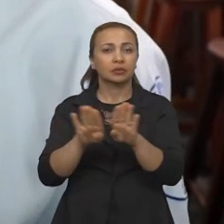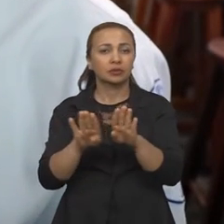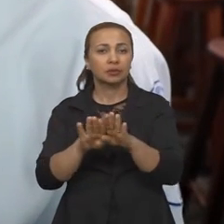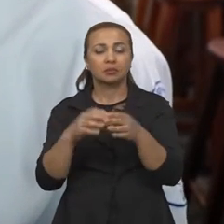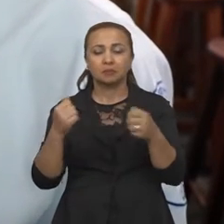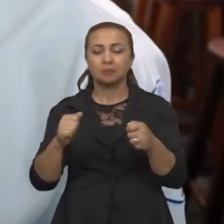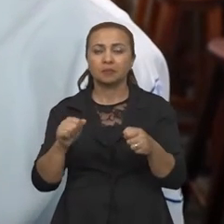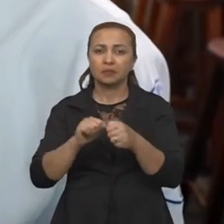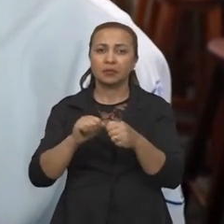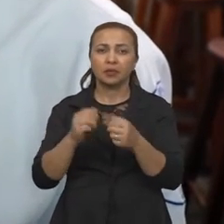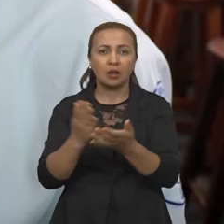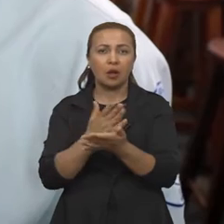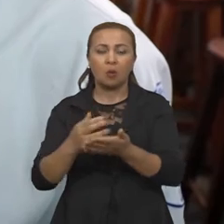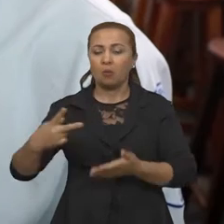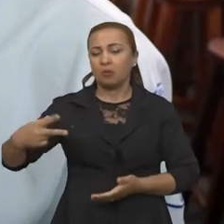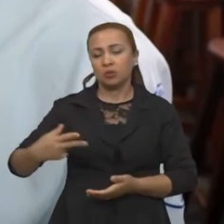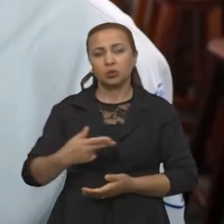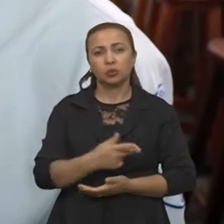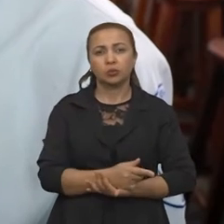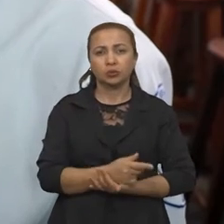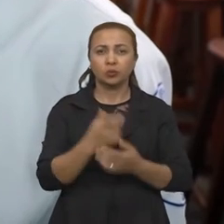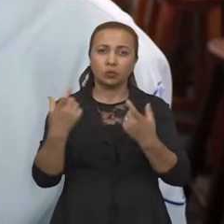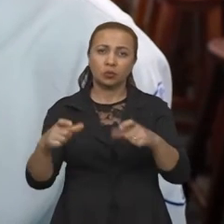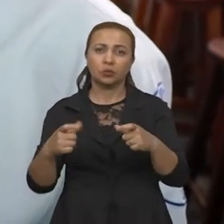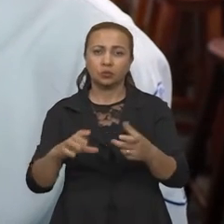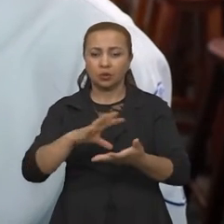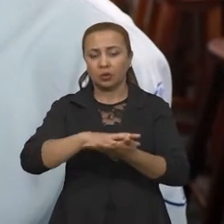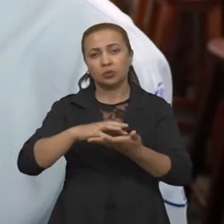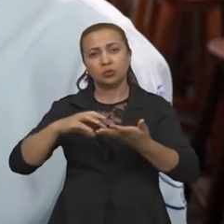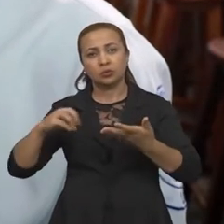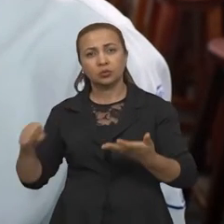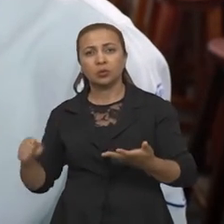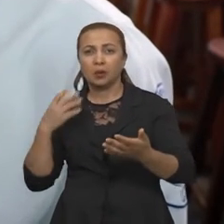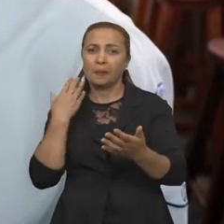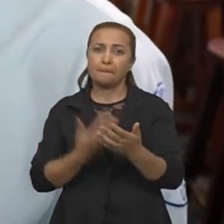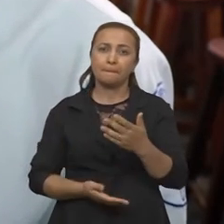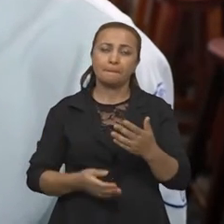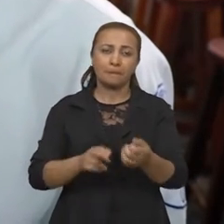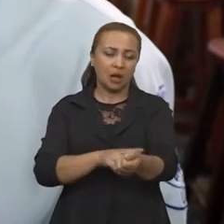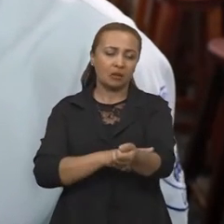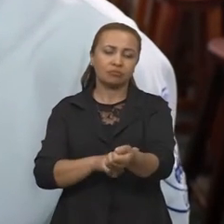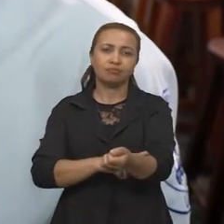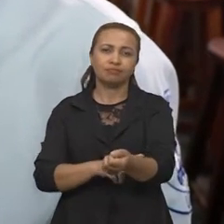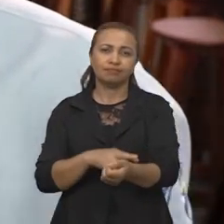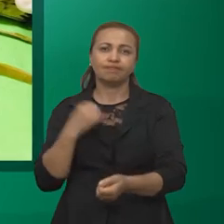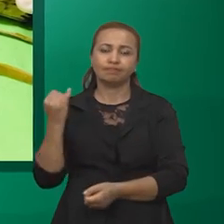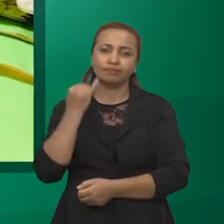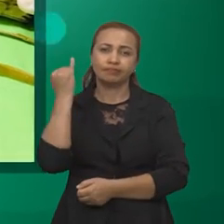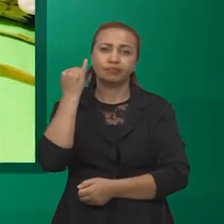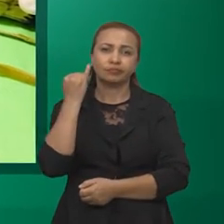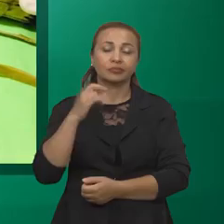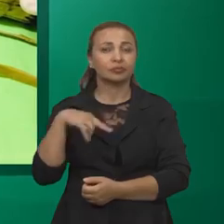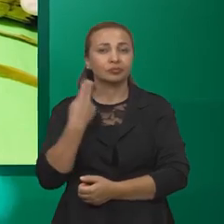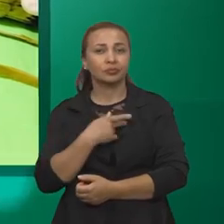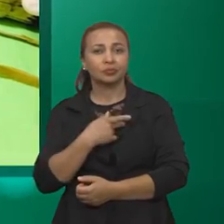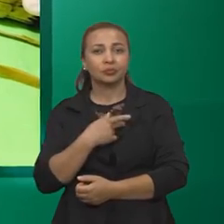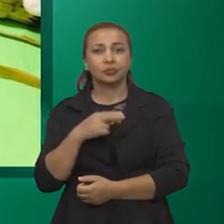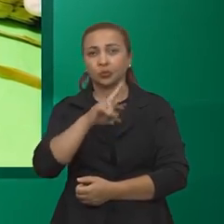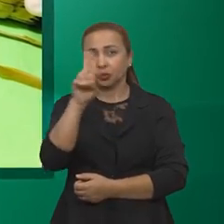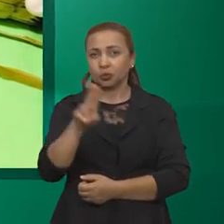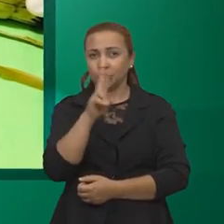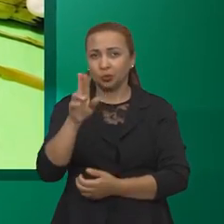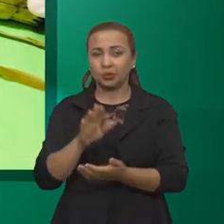necessita realizar algum procedimento cirúrgico, onde há uma remoção e uma perca de pele considerável. Nesses animais nós